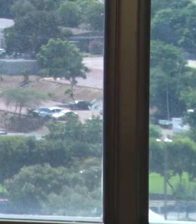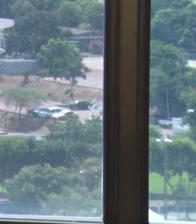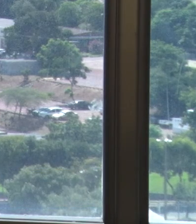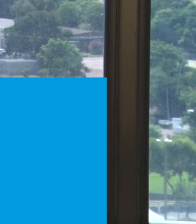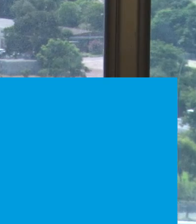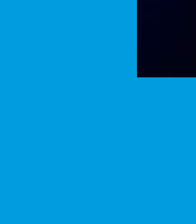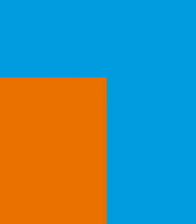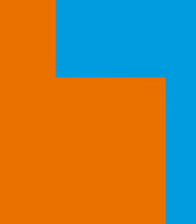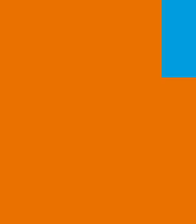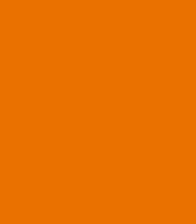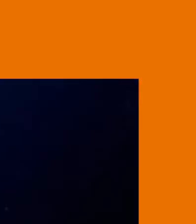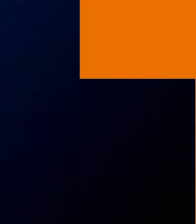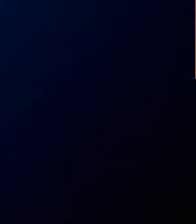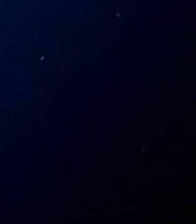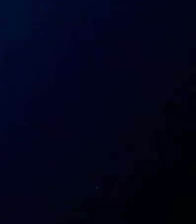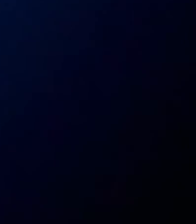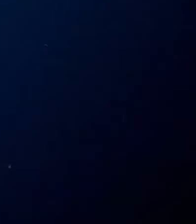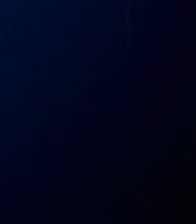um Plena Notícia.